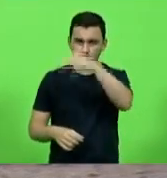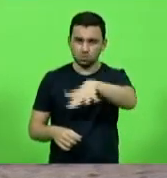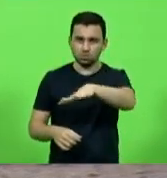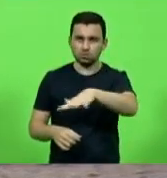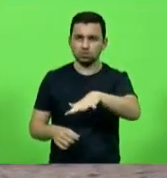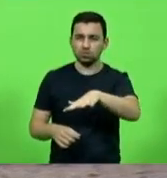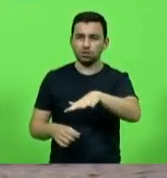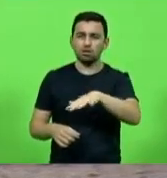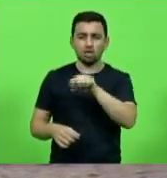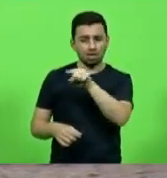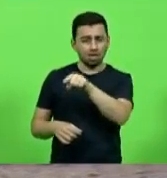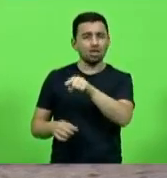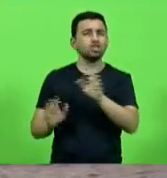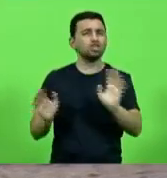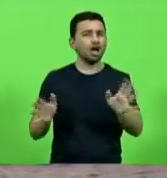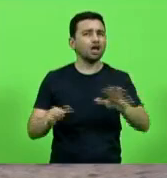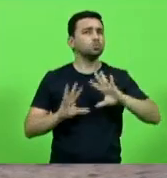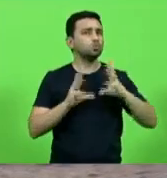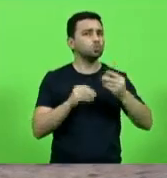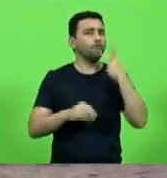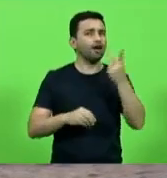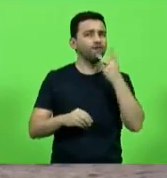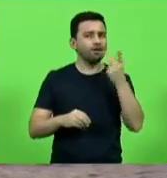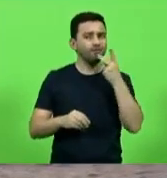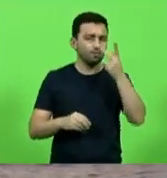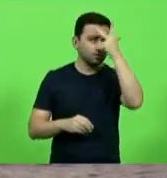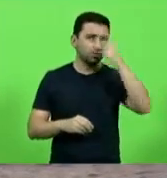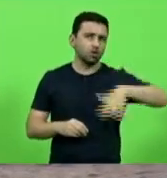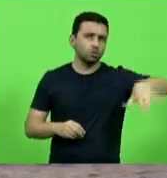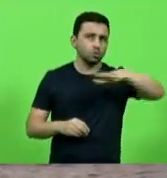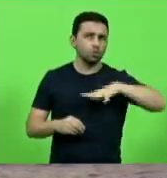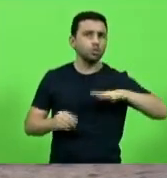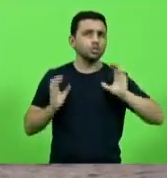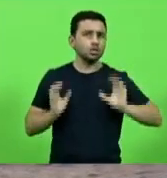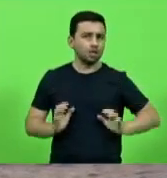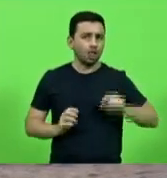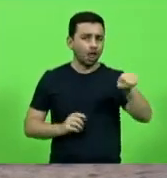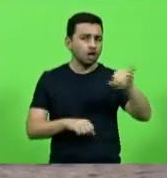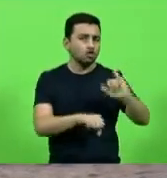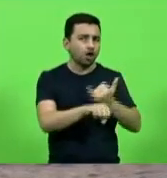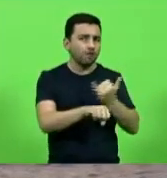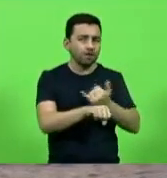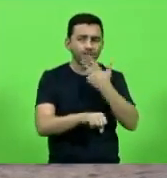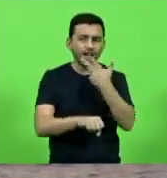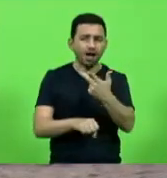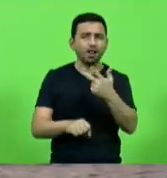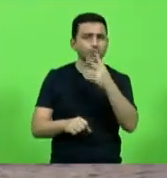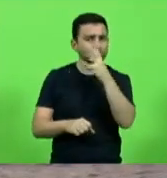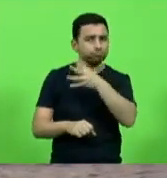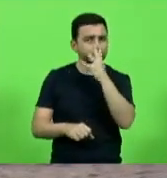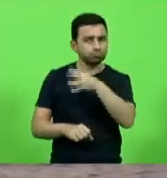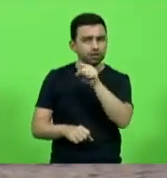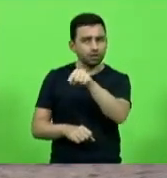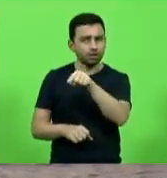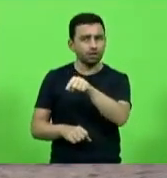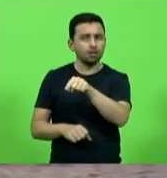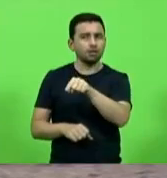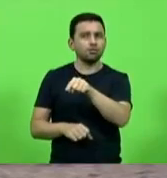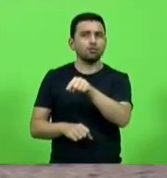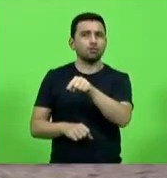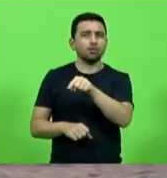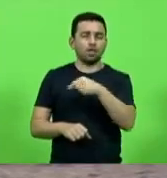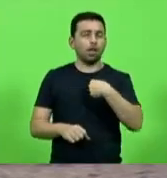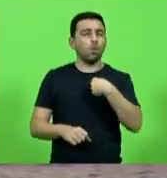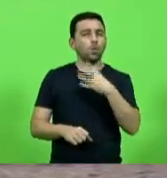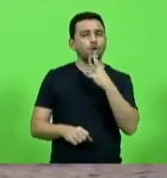defensor de bandidos pelas pessoas, pelos cidadãos lá da cidade de Joinville, que já o conhece há mais tempo, porque eu o conheci ao final